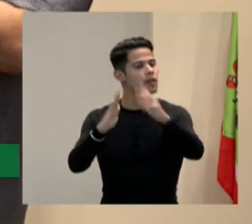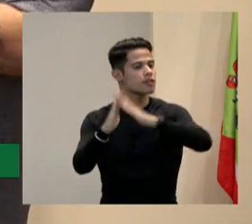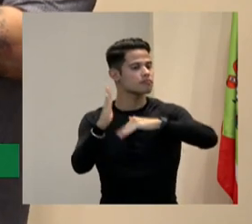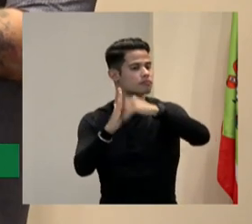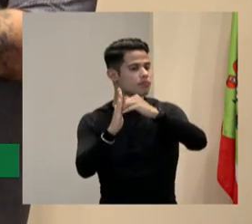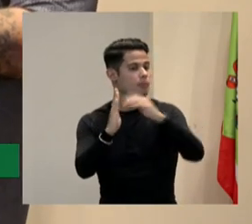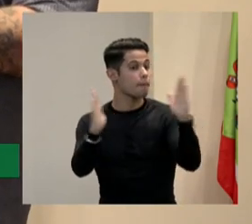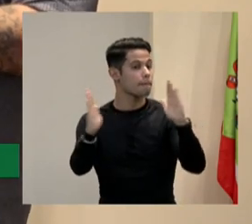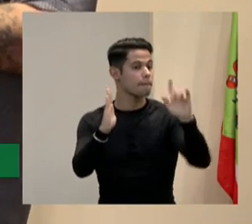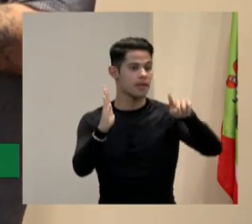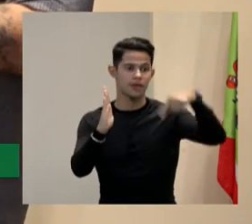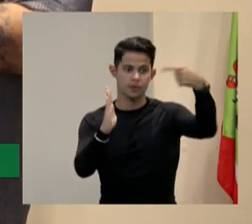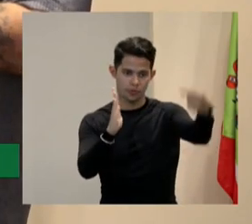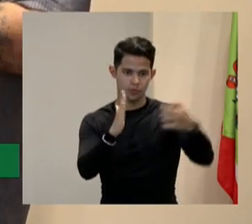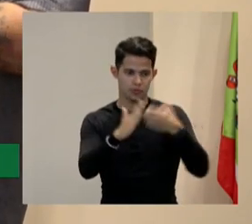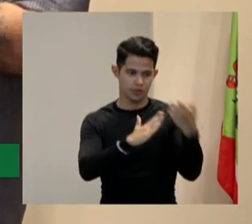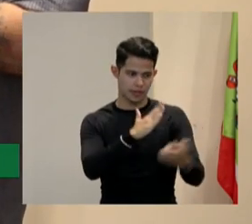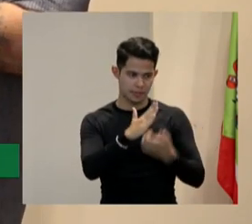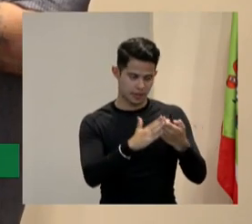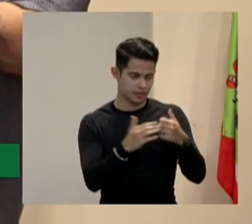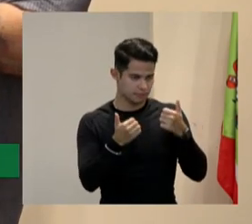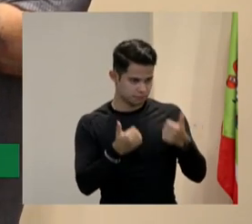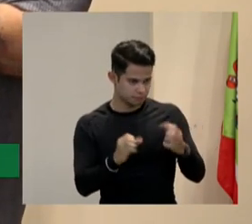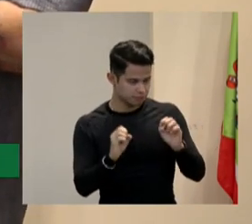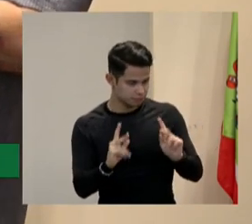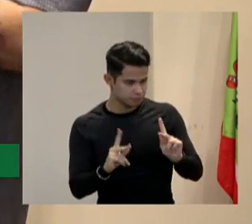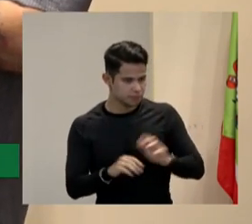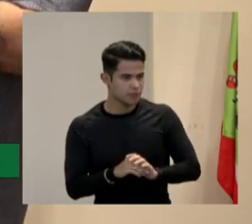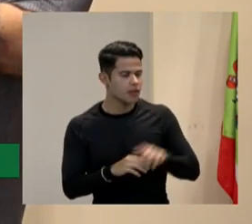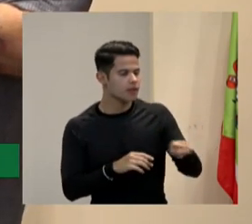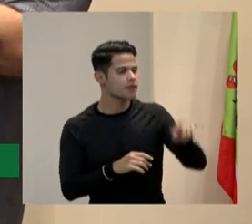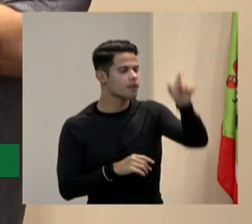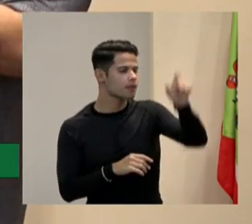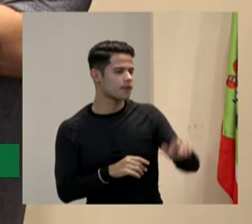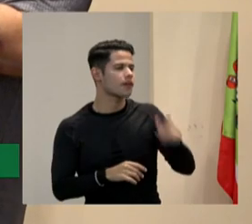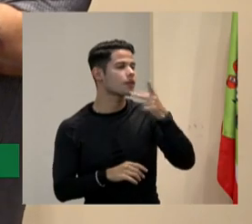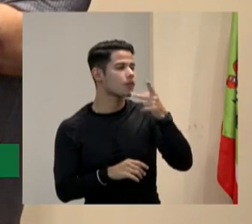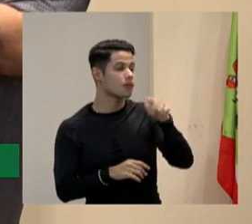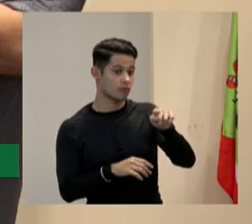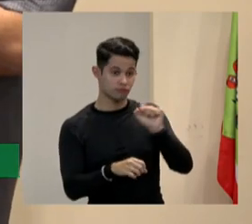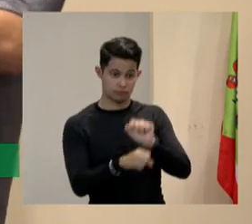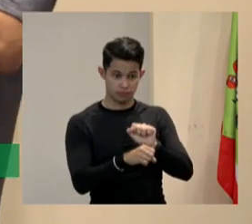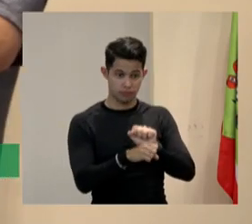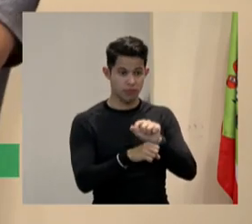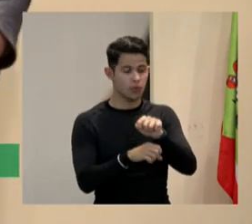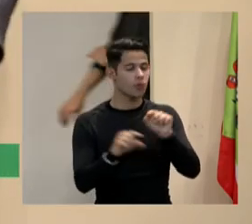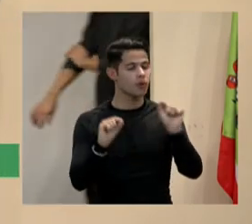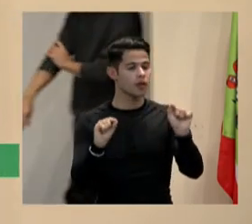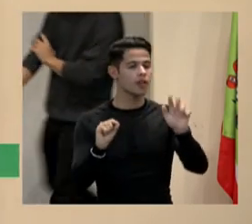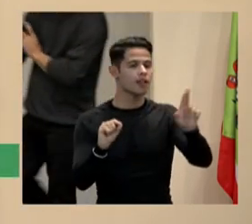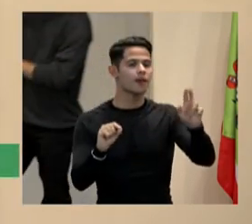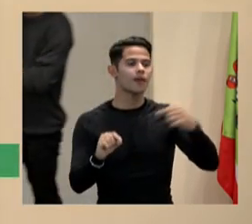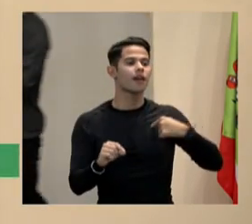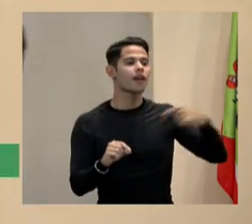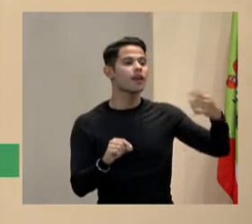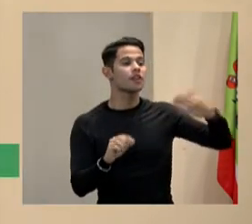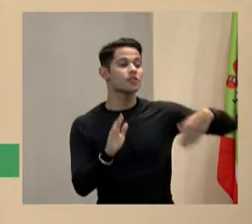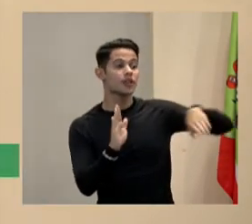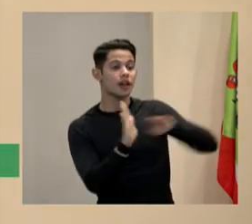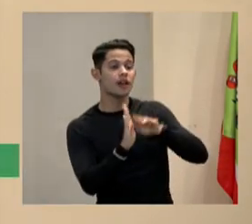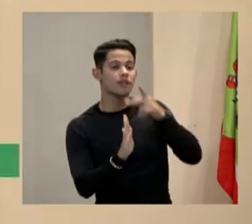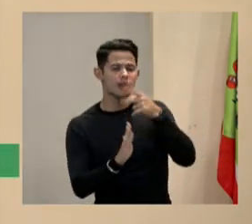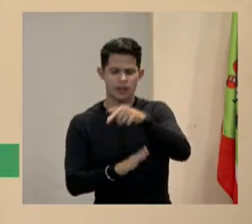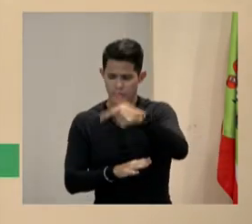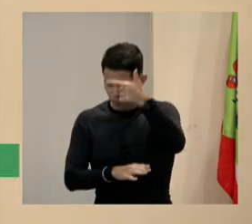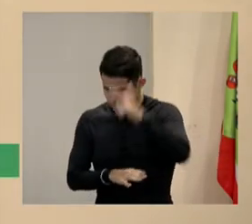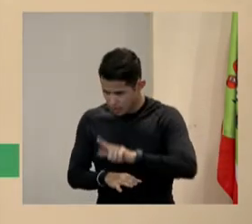temporada da empresa e aí ele falou isso que a gente espera ele não chegou para mim e falou será que você consegue você é cego ele